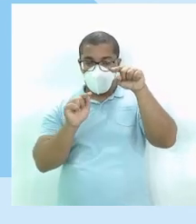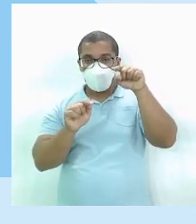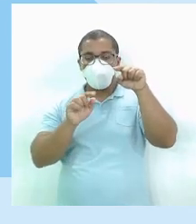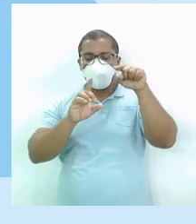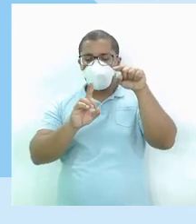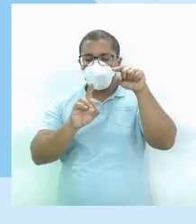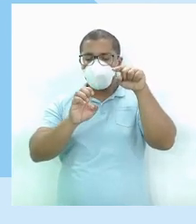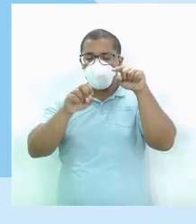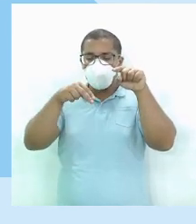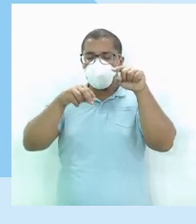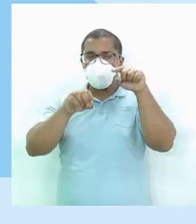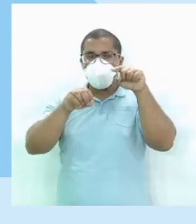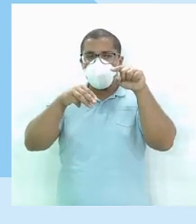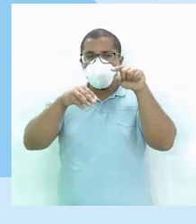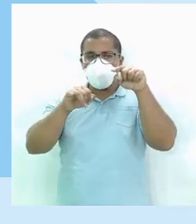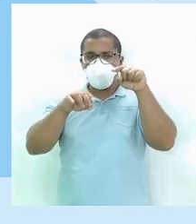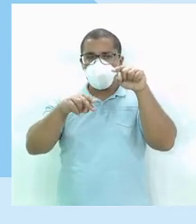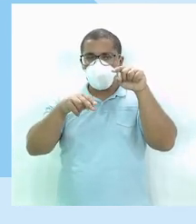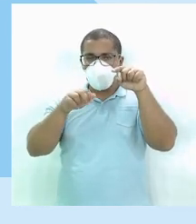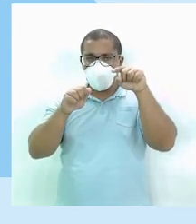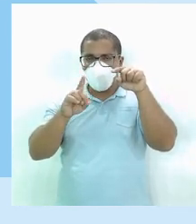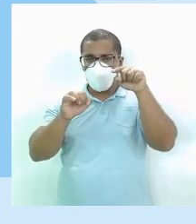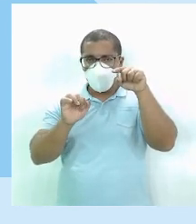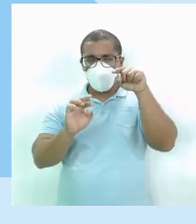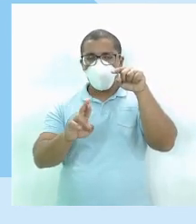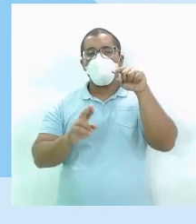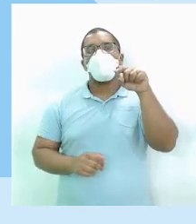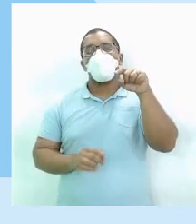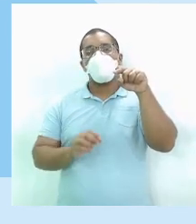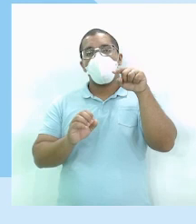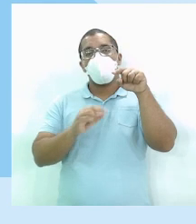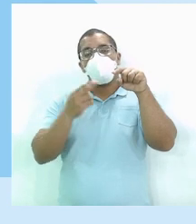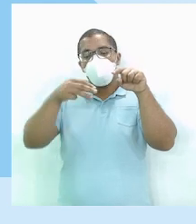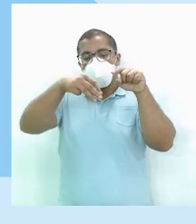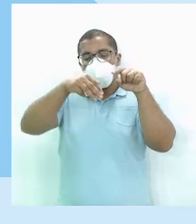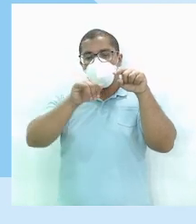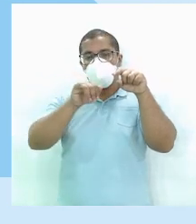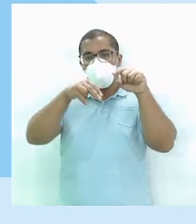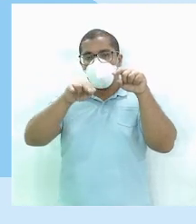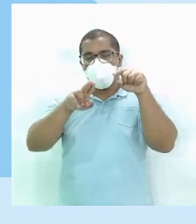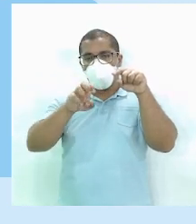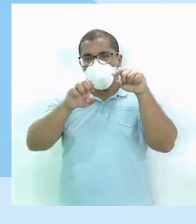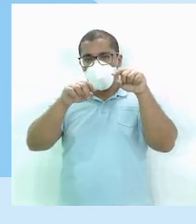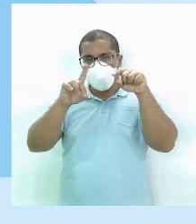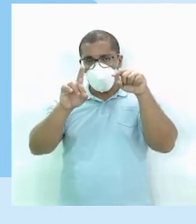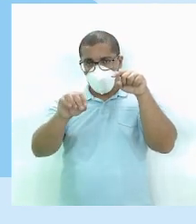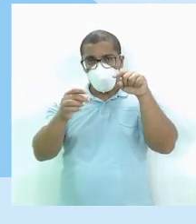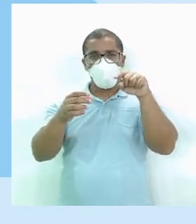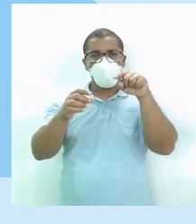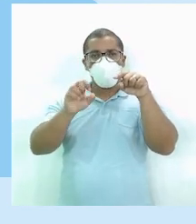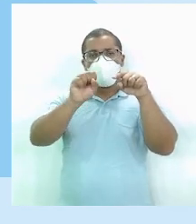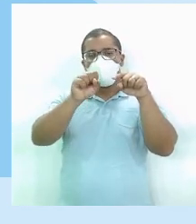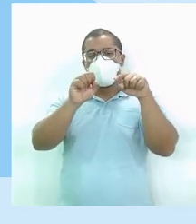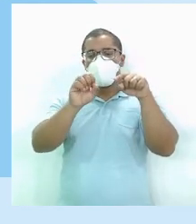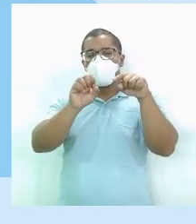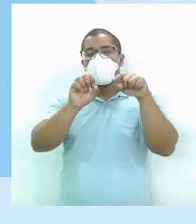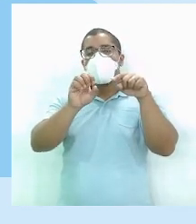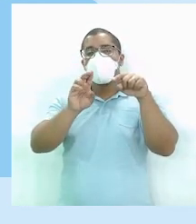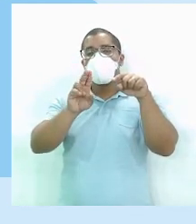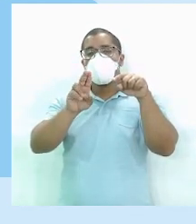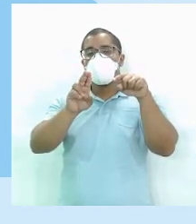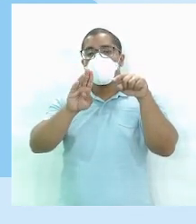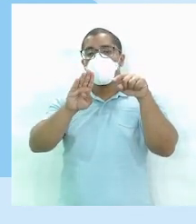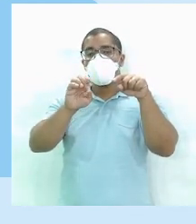A gente chama de parte toda também A gente chama de diminuendo e subtraindo Tem vários nomes Se